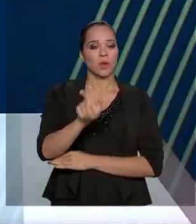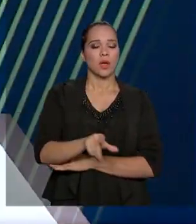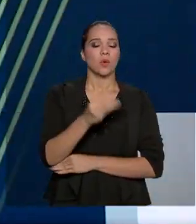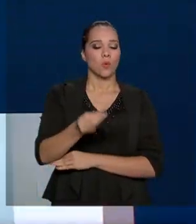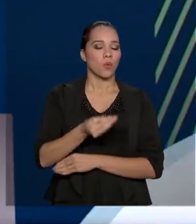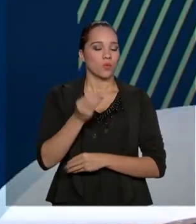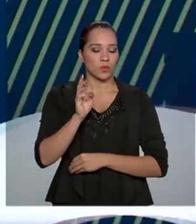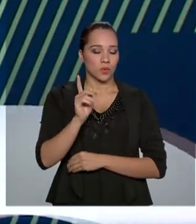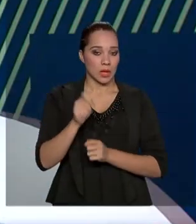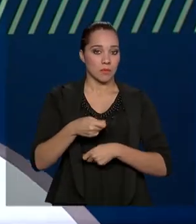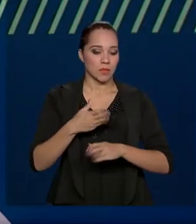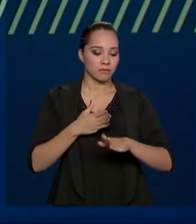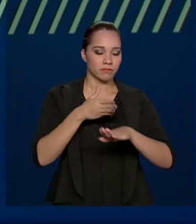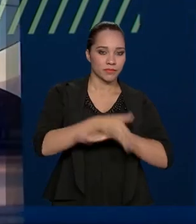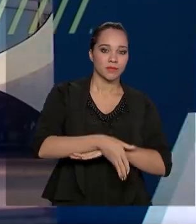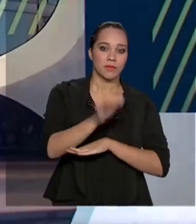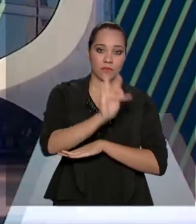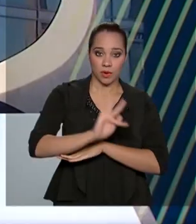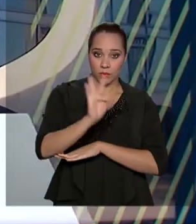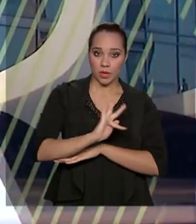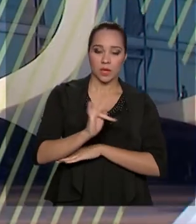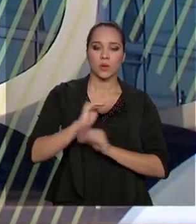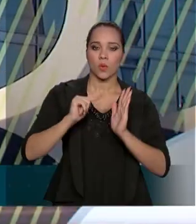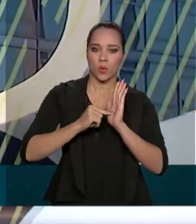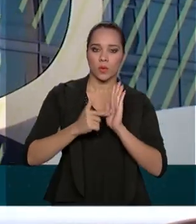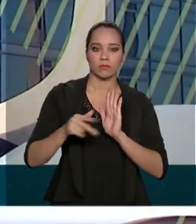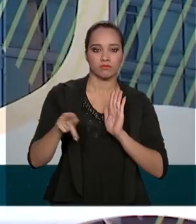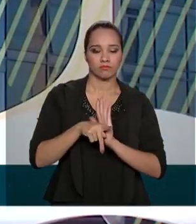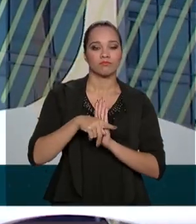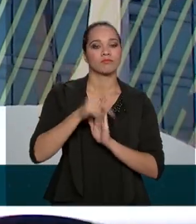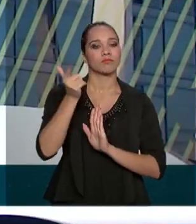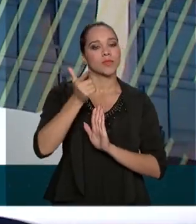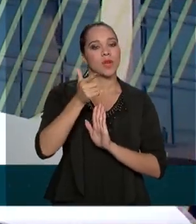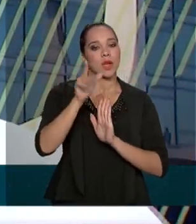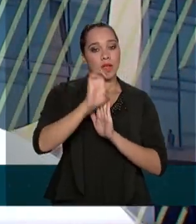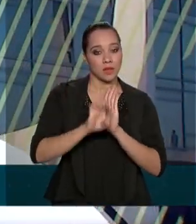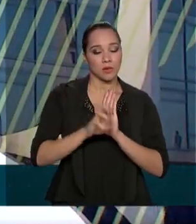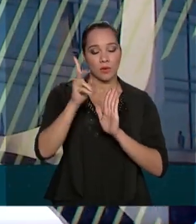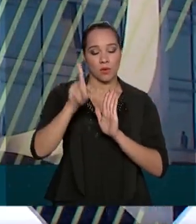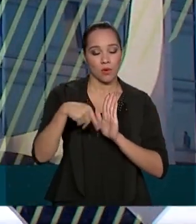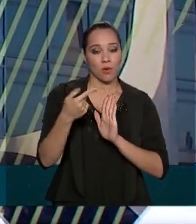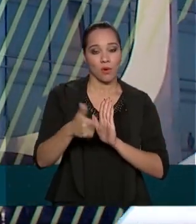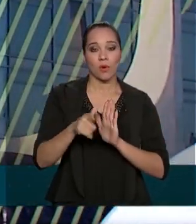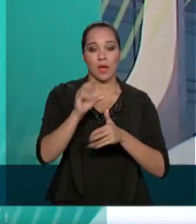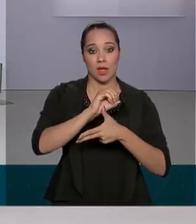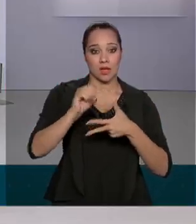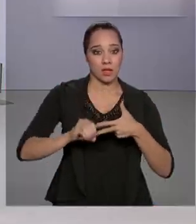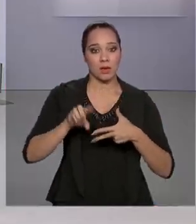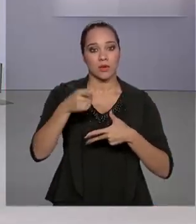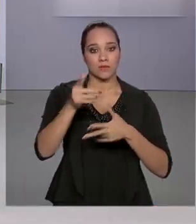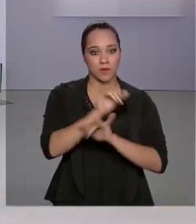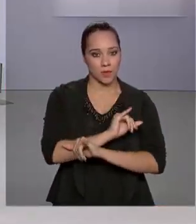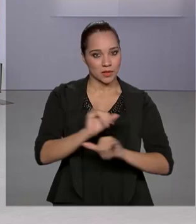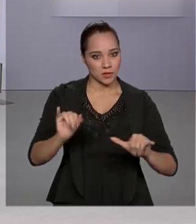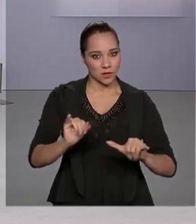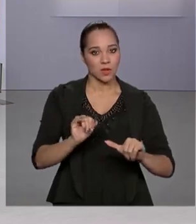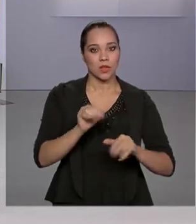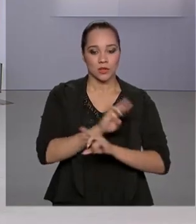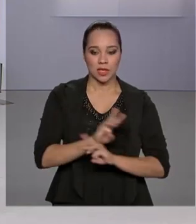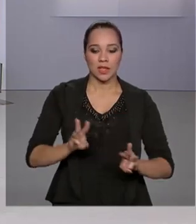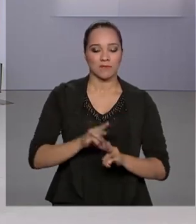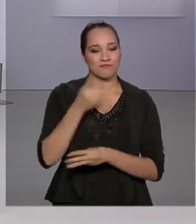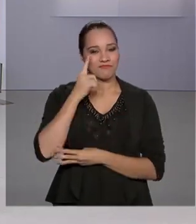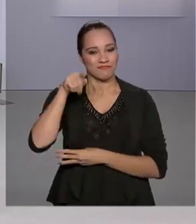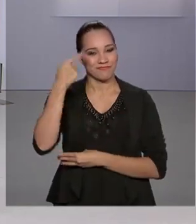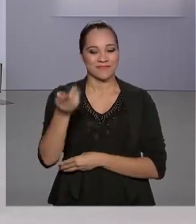de ingresso à educação superior com a nota do Enem. Outras informações no site do SISU. A gente fica por aqui.